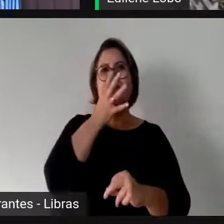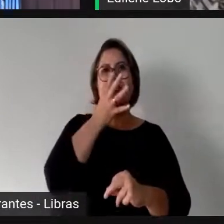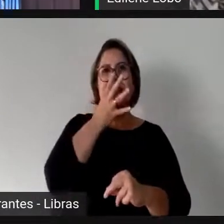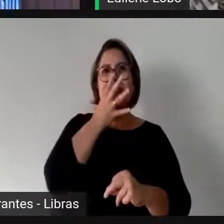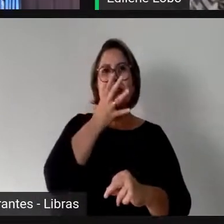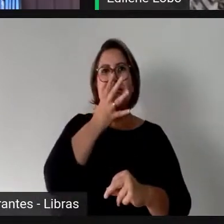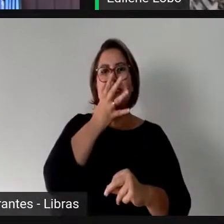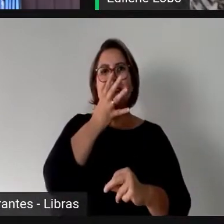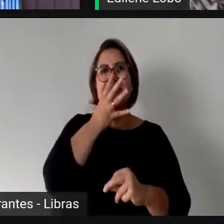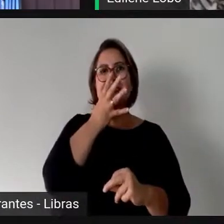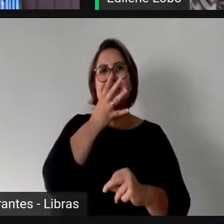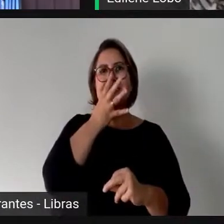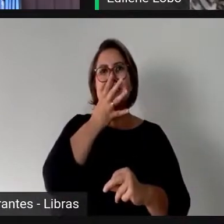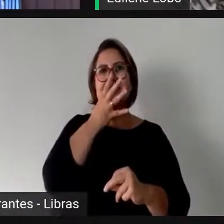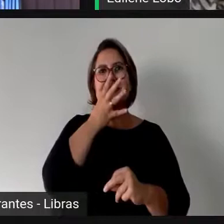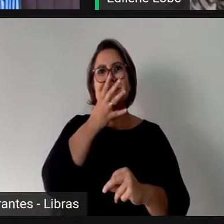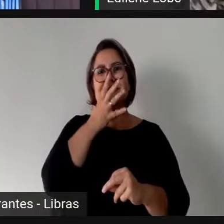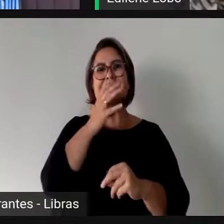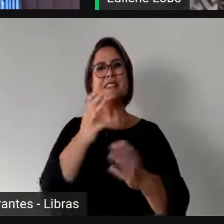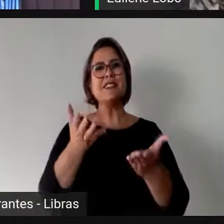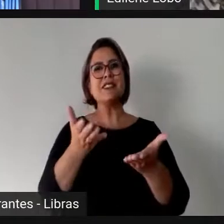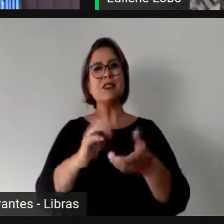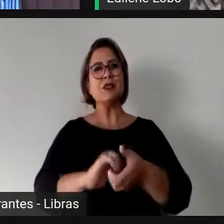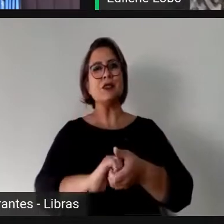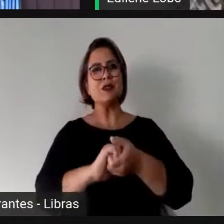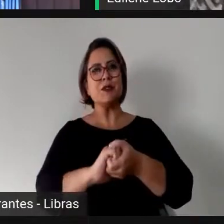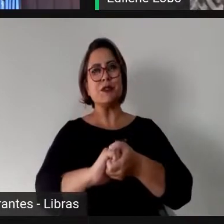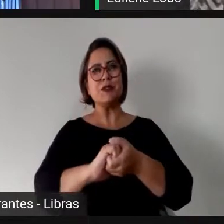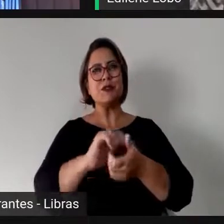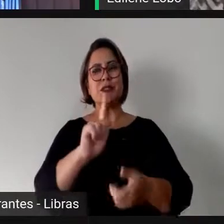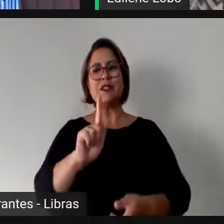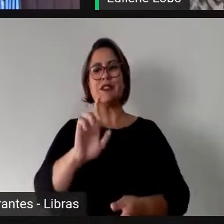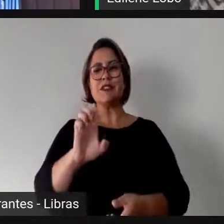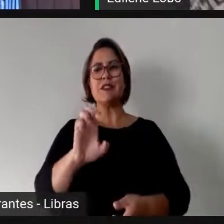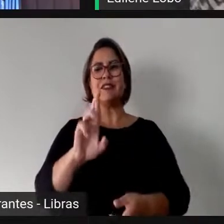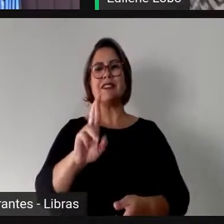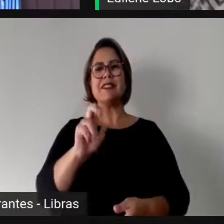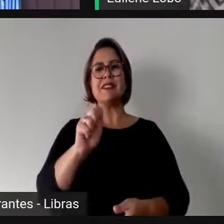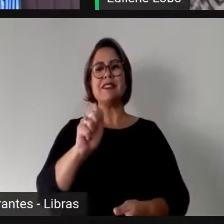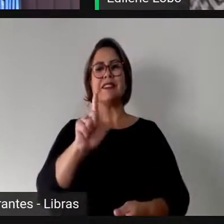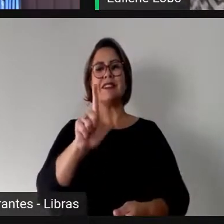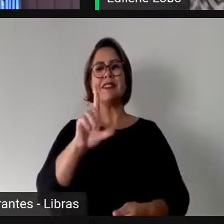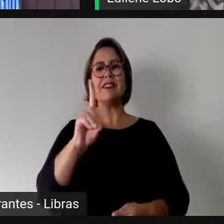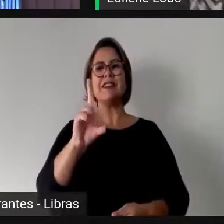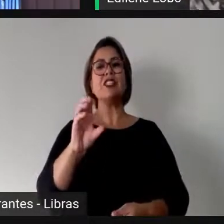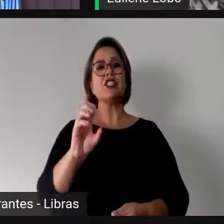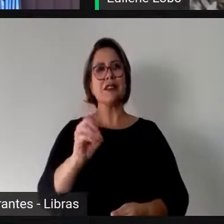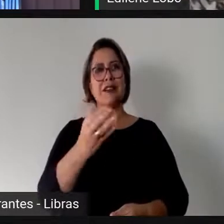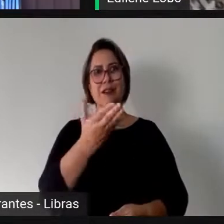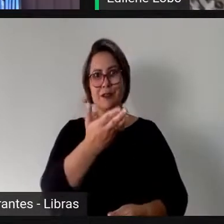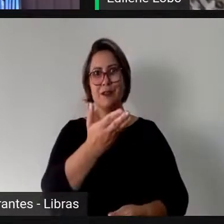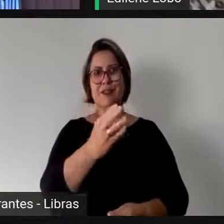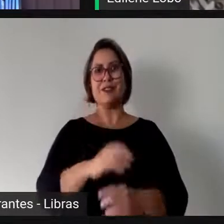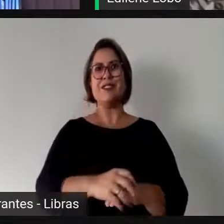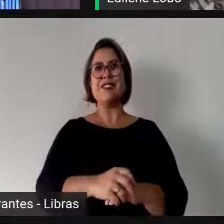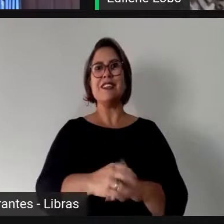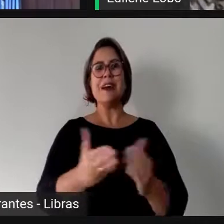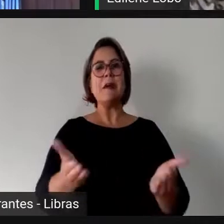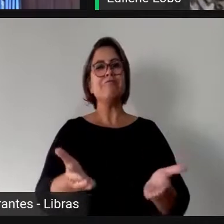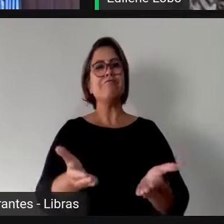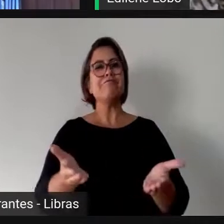cumprimento o doutor Geraldo Leite, conferencista desse painel, e que coloca